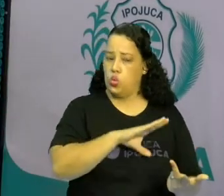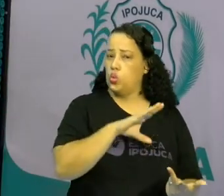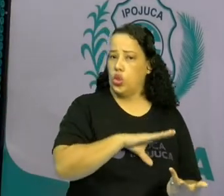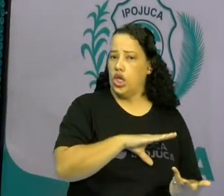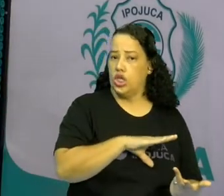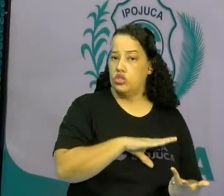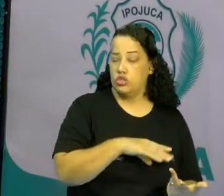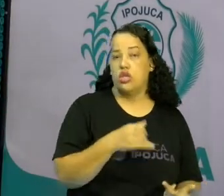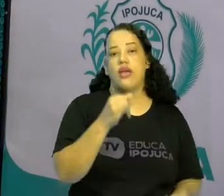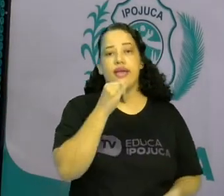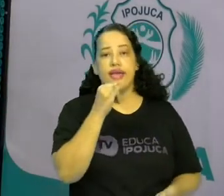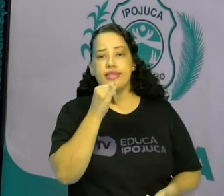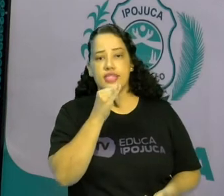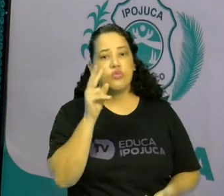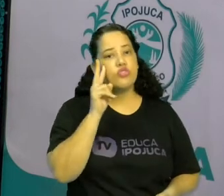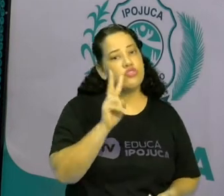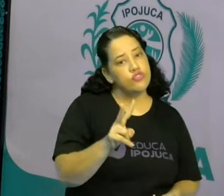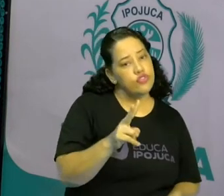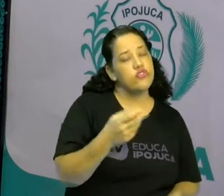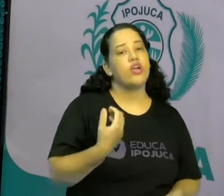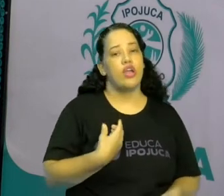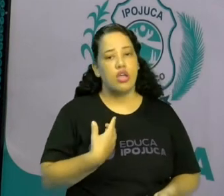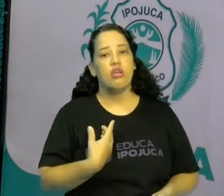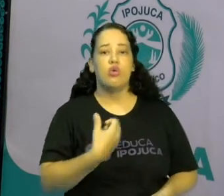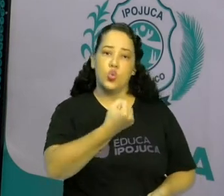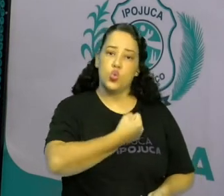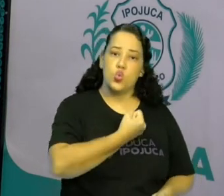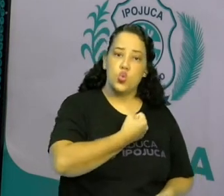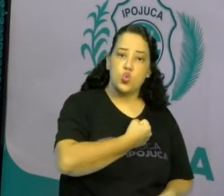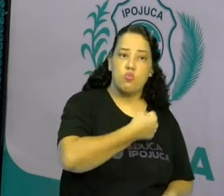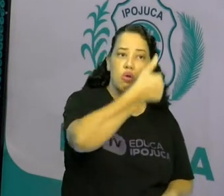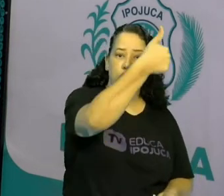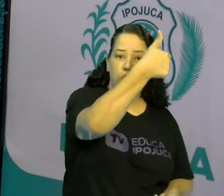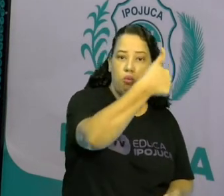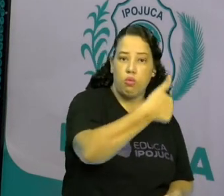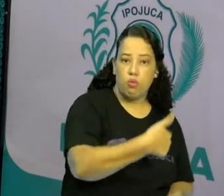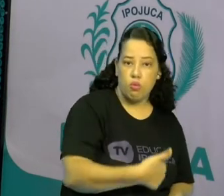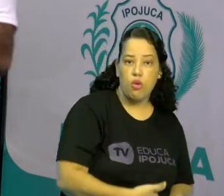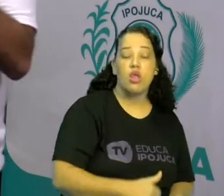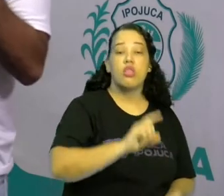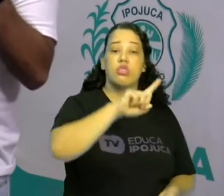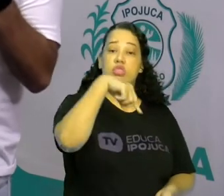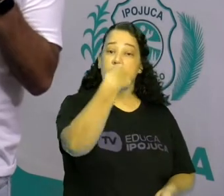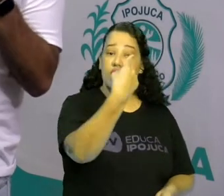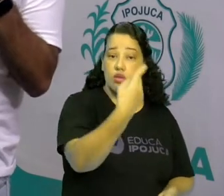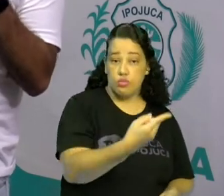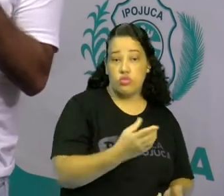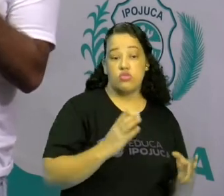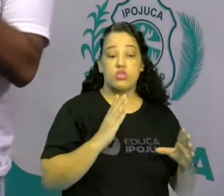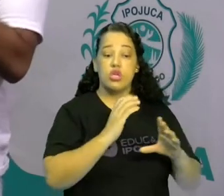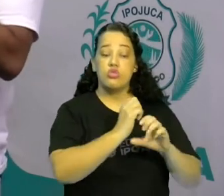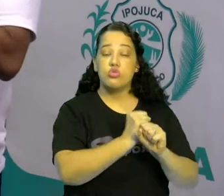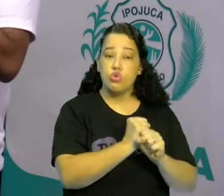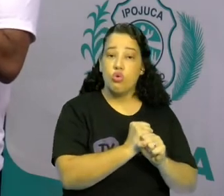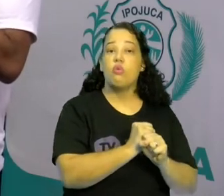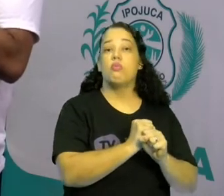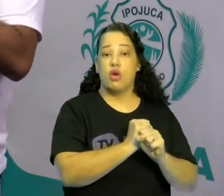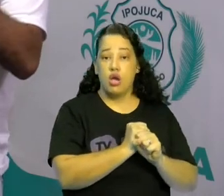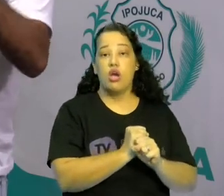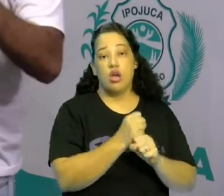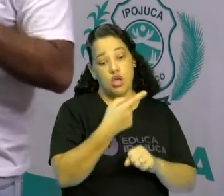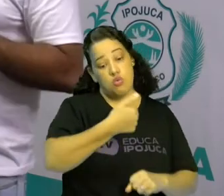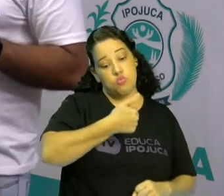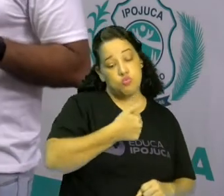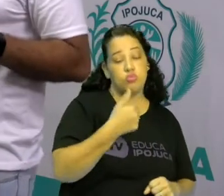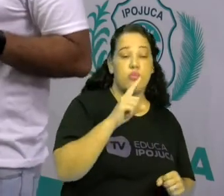gravar todas as dezenas. Quando chegar na dezena de 20, é só você somar o número mais a unidade.